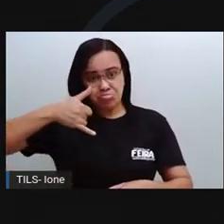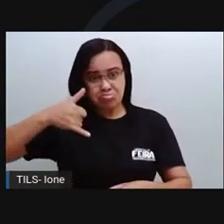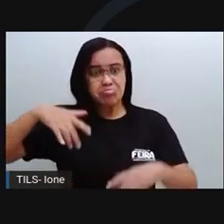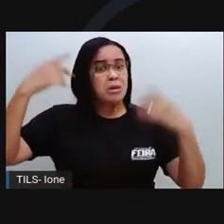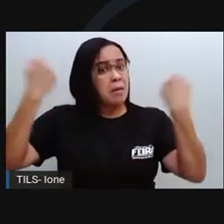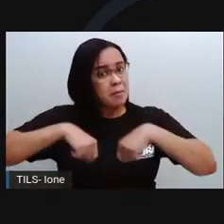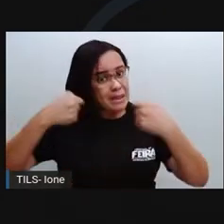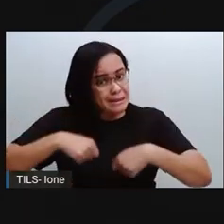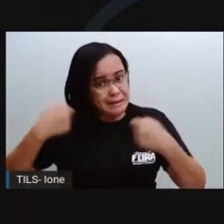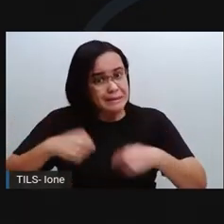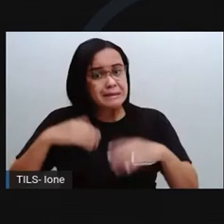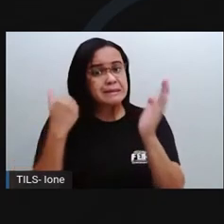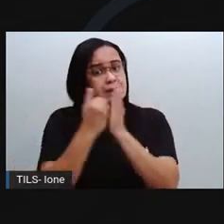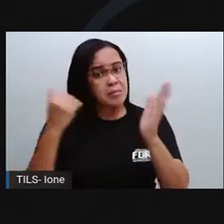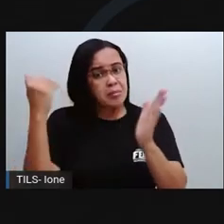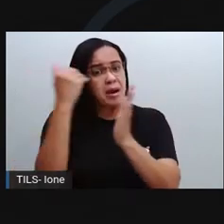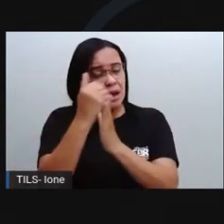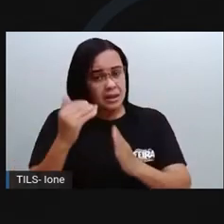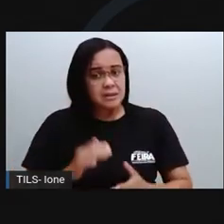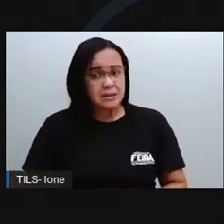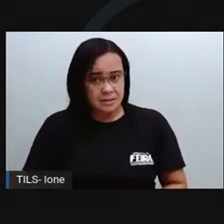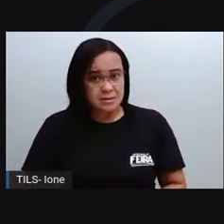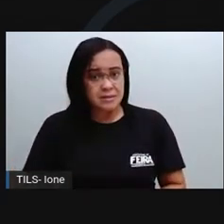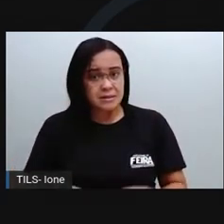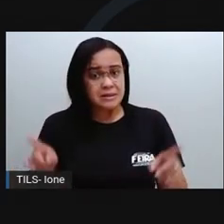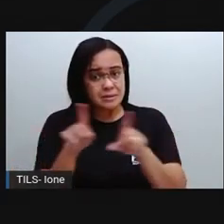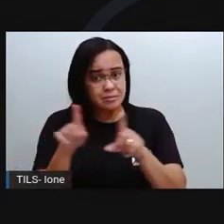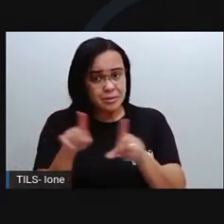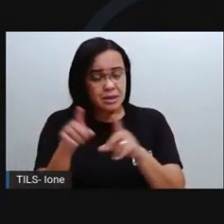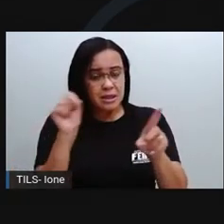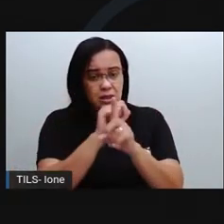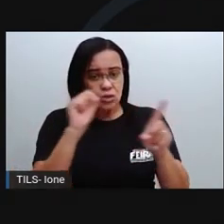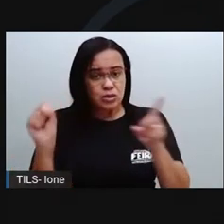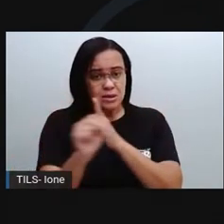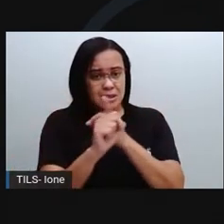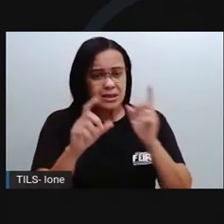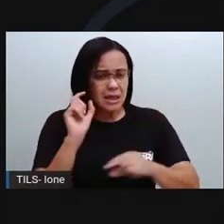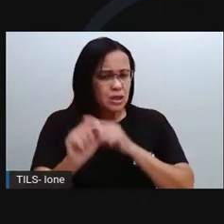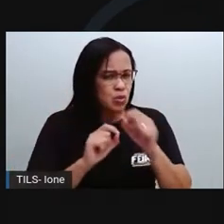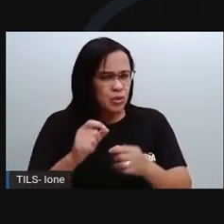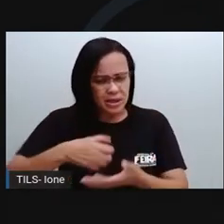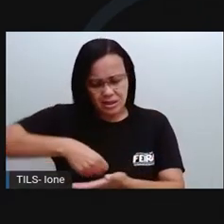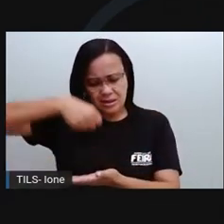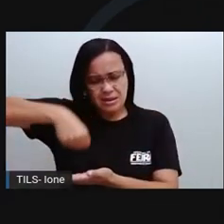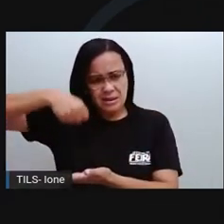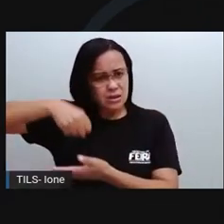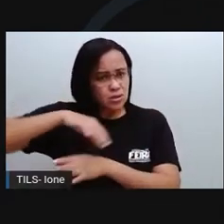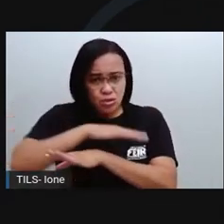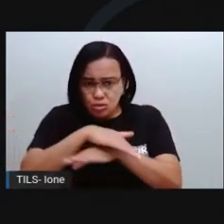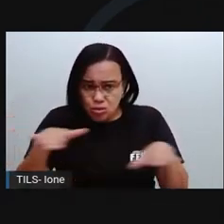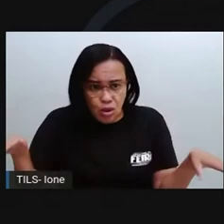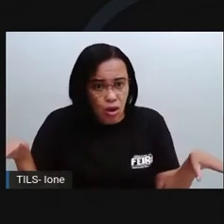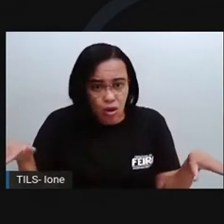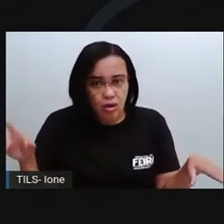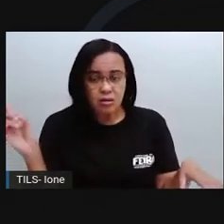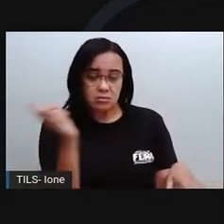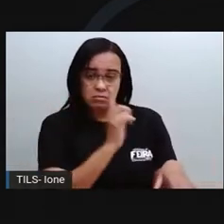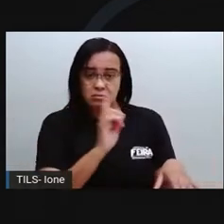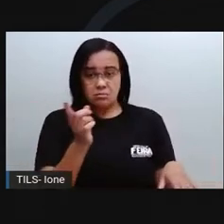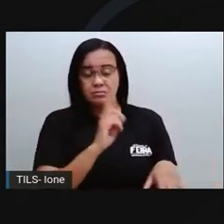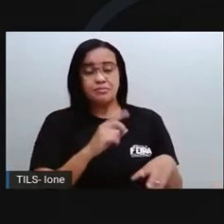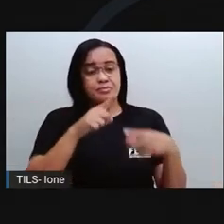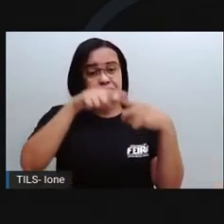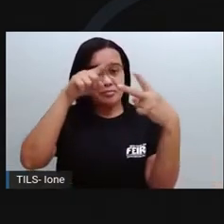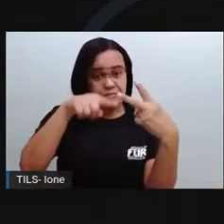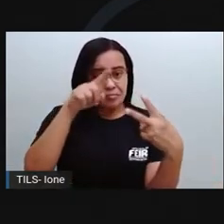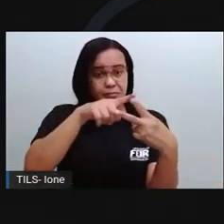Mas, para o meio ambiente e para a sociedade, o maior problema não é a produção dessas sacolas. Há dois grandes